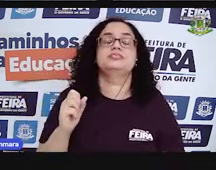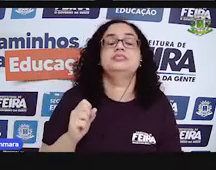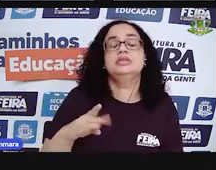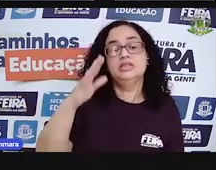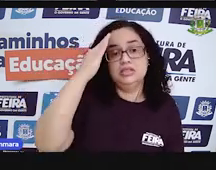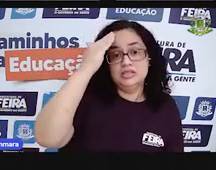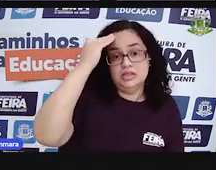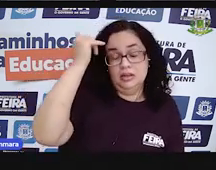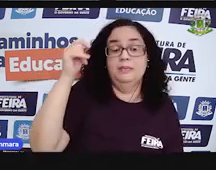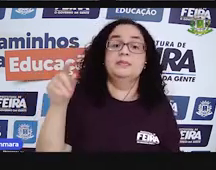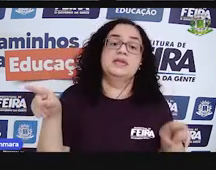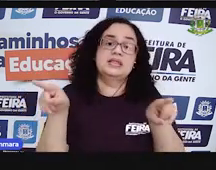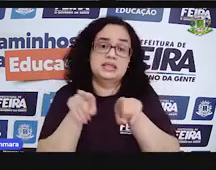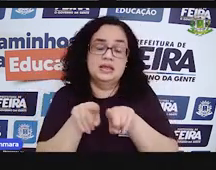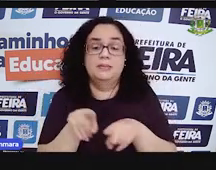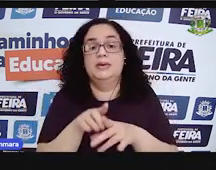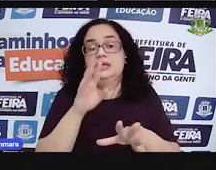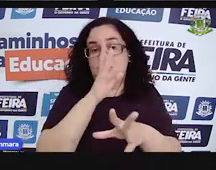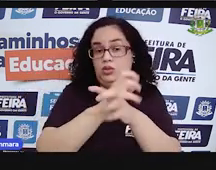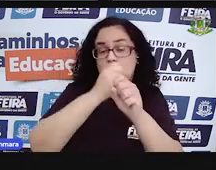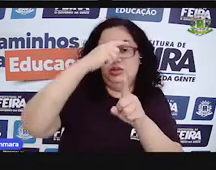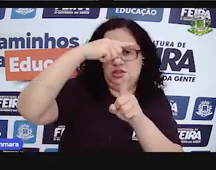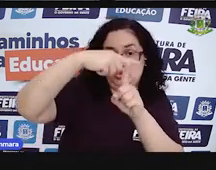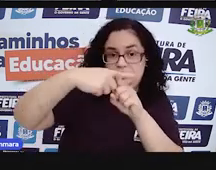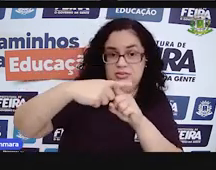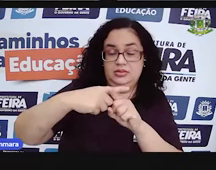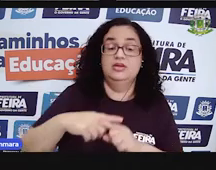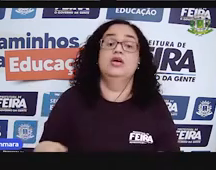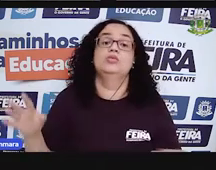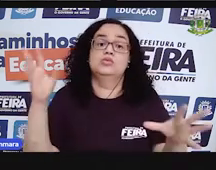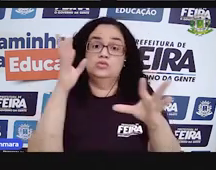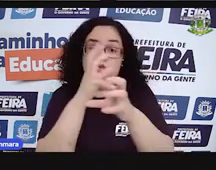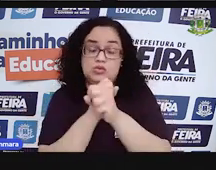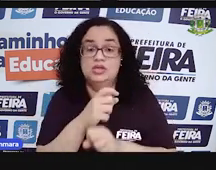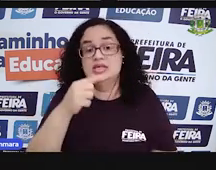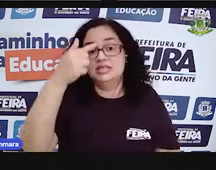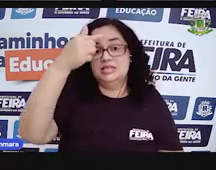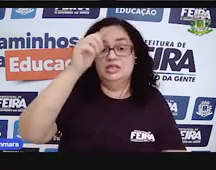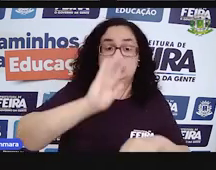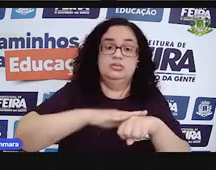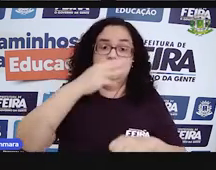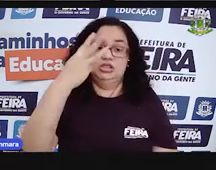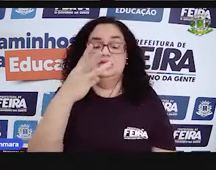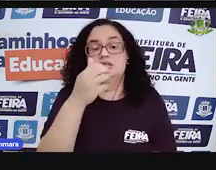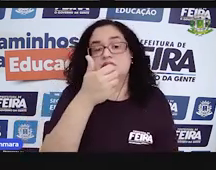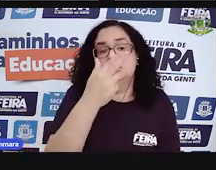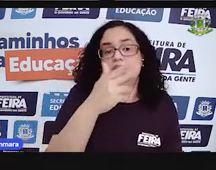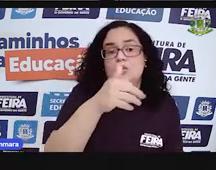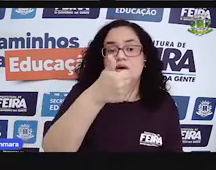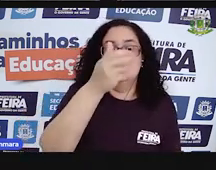gente já sabe também, fazendo a continha de mais. Então, vamos somar. 7 mais 3, 10. 10 mais 3, 13.